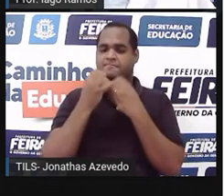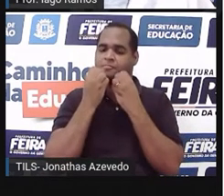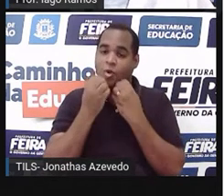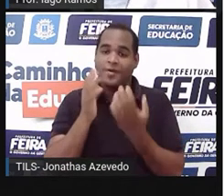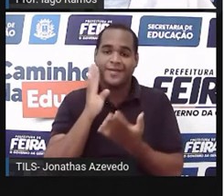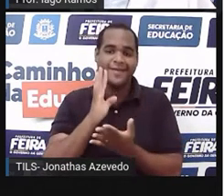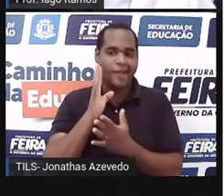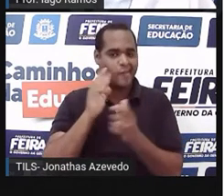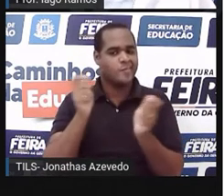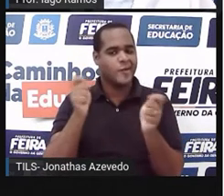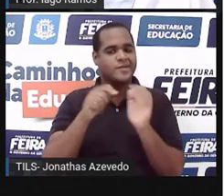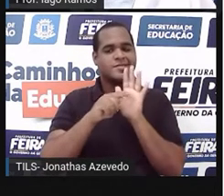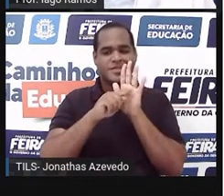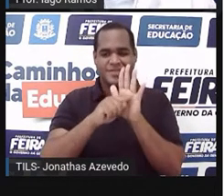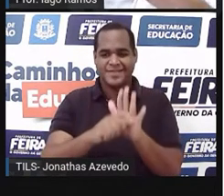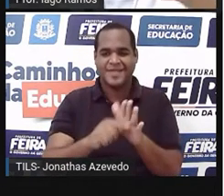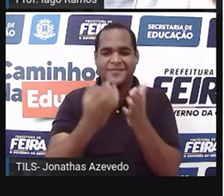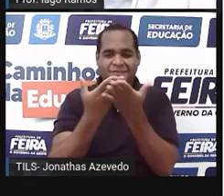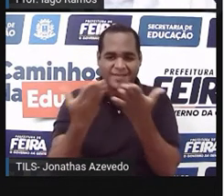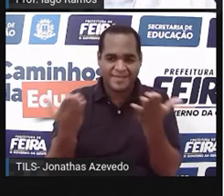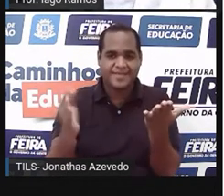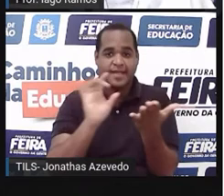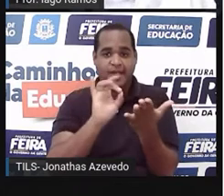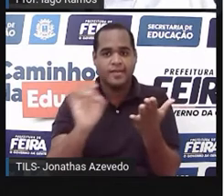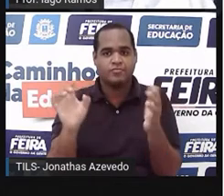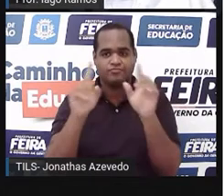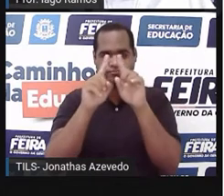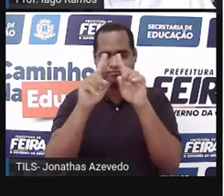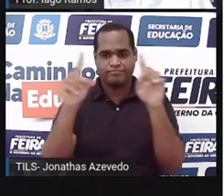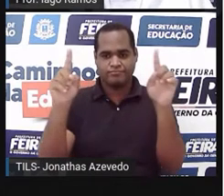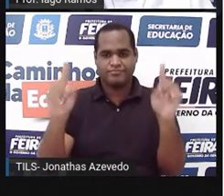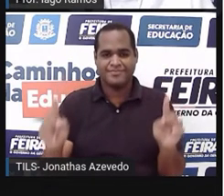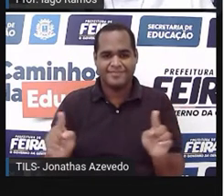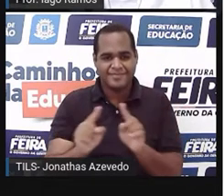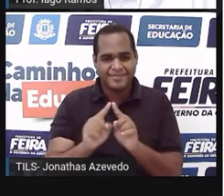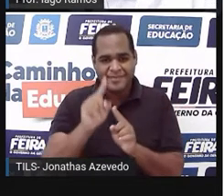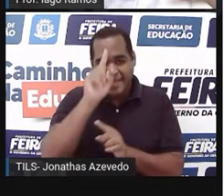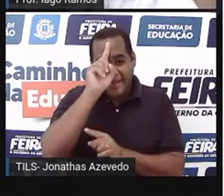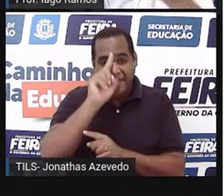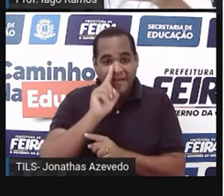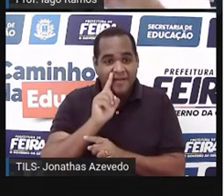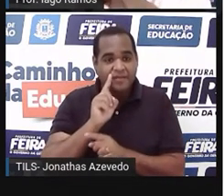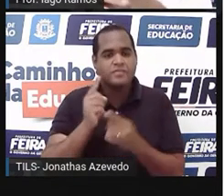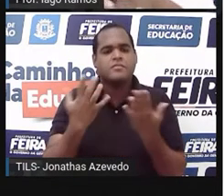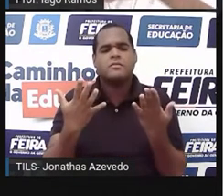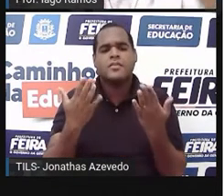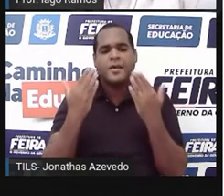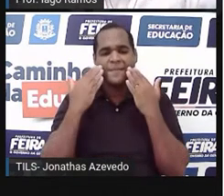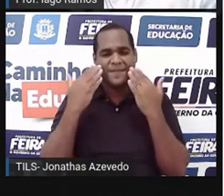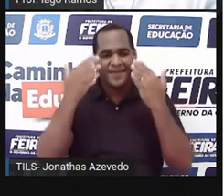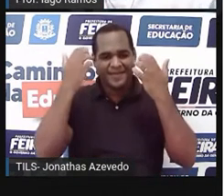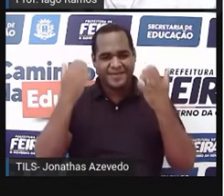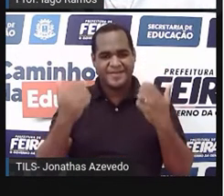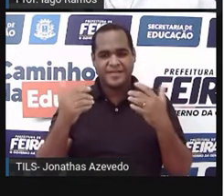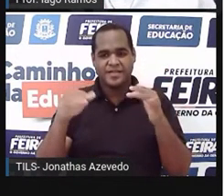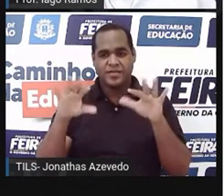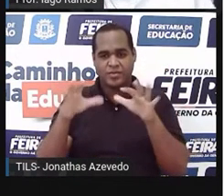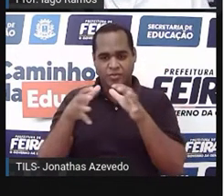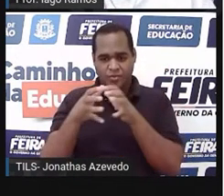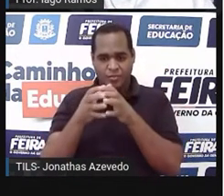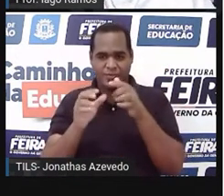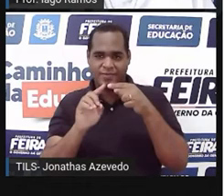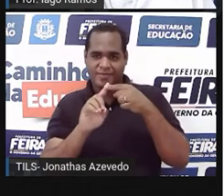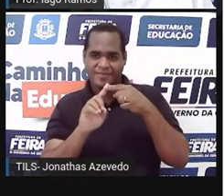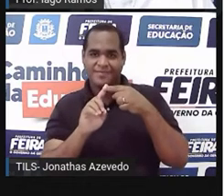espero que ajude. Tem ali um retângulo amarelo, aquele retângulo amarelo vai representar ali todo o conjunto